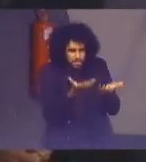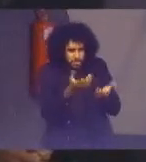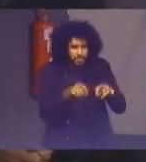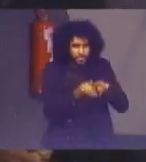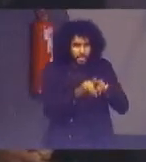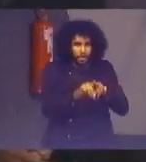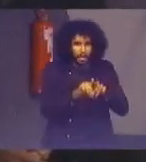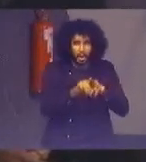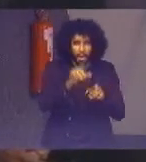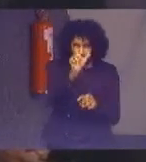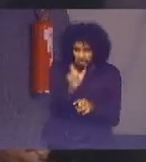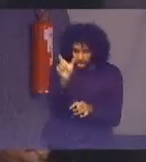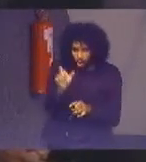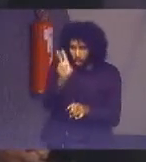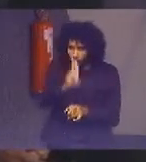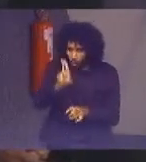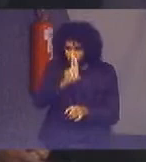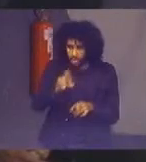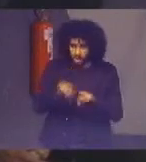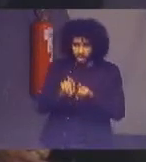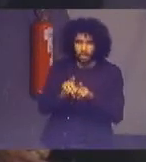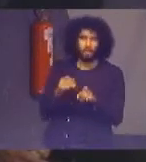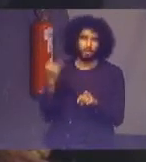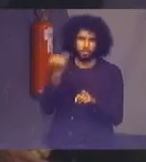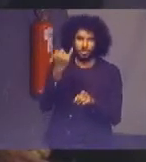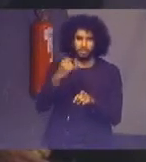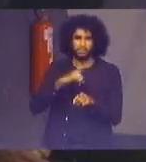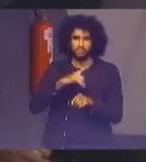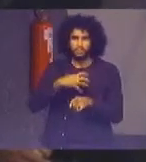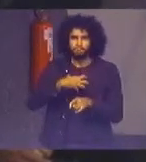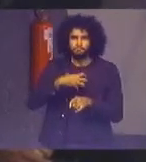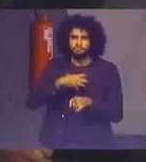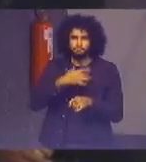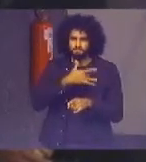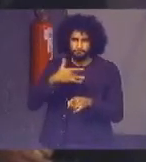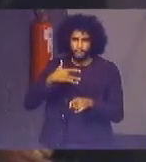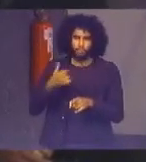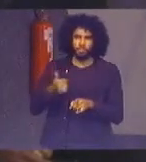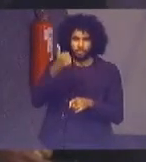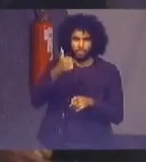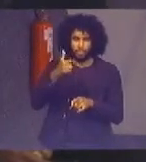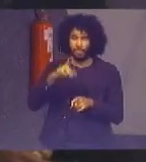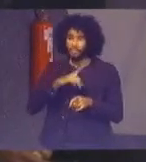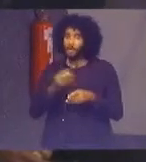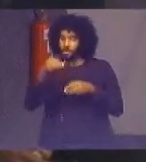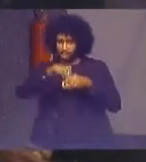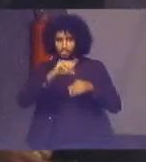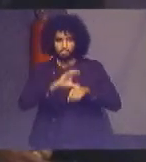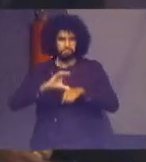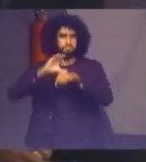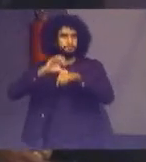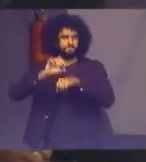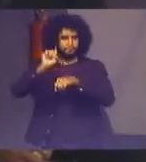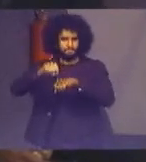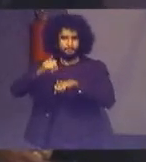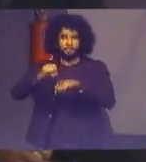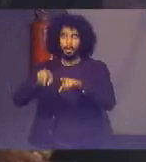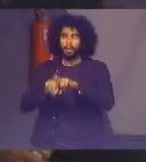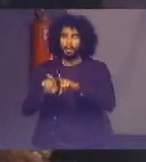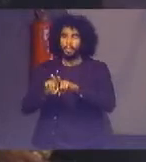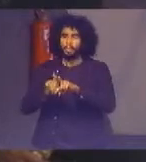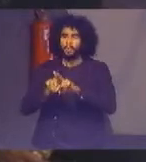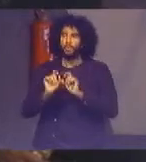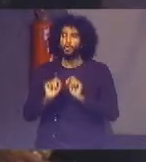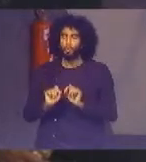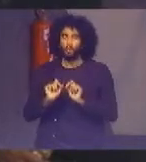do povo e essencial à sadia qualidade de vida está previsto na Constituição Federal e corresponde ao dever